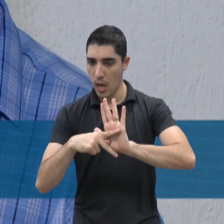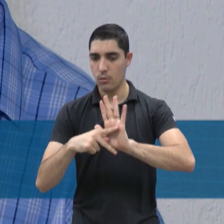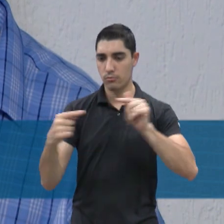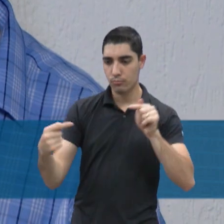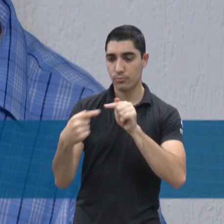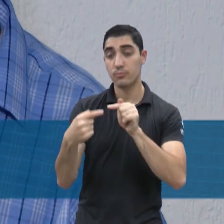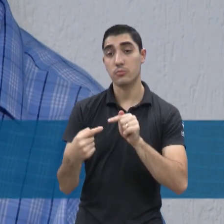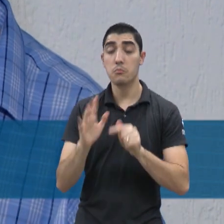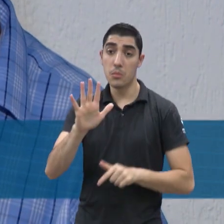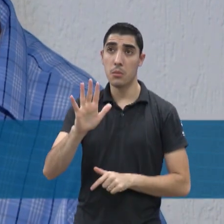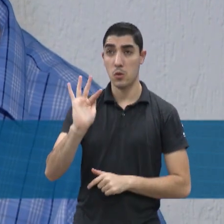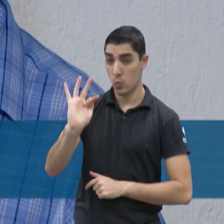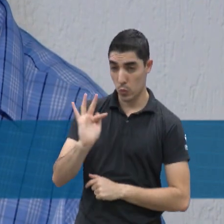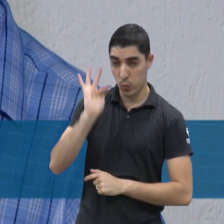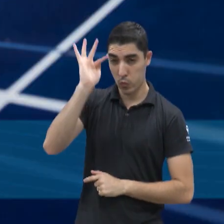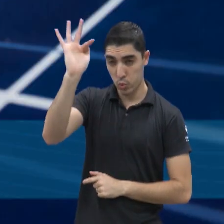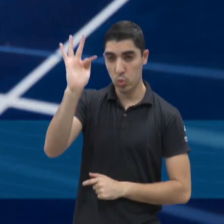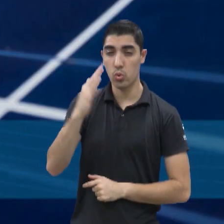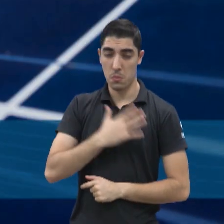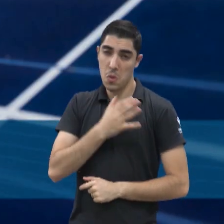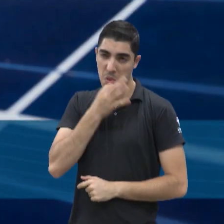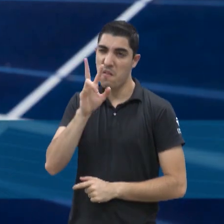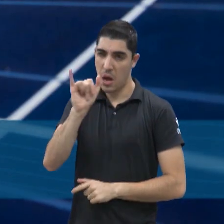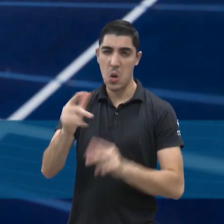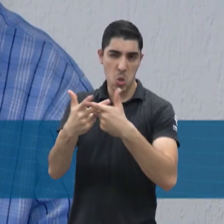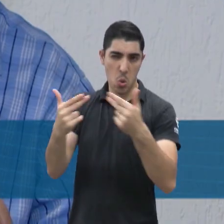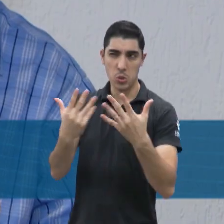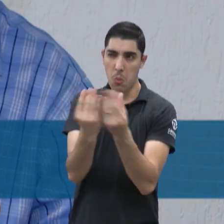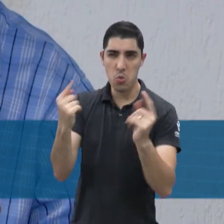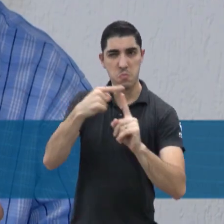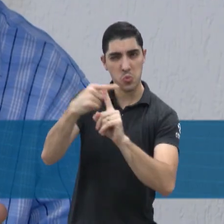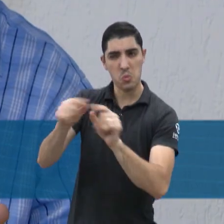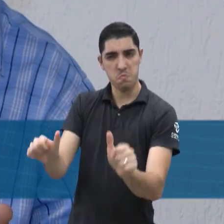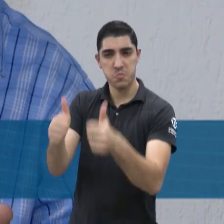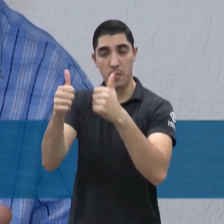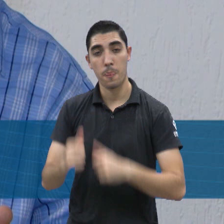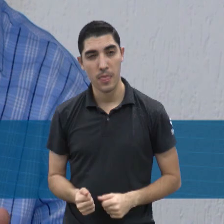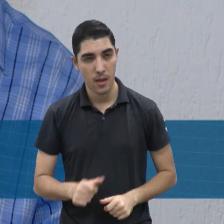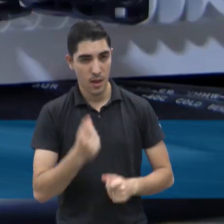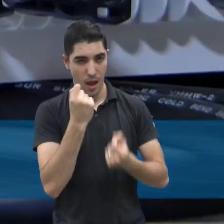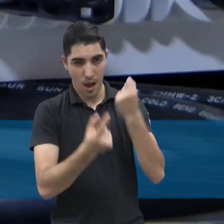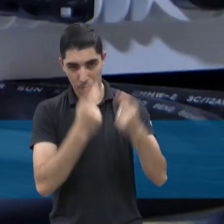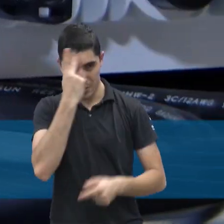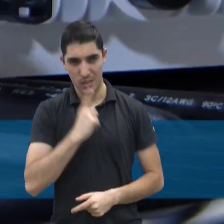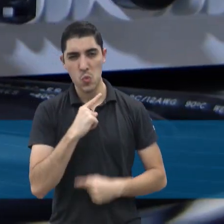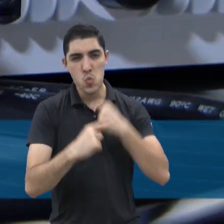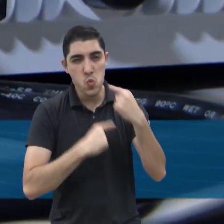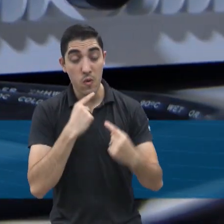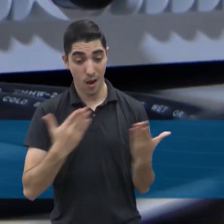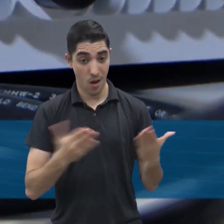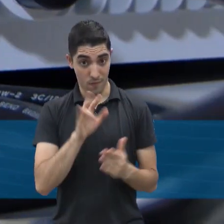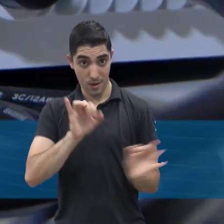a longo prazo, muitas coisas vão ser beneficiadas. E para quem ainda tem dúvidas, o especialista mostra na prática como a energia